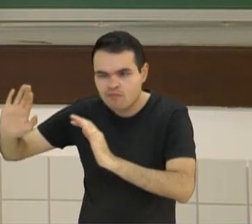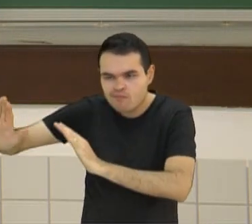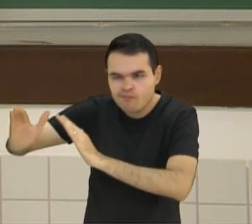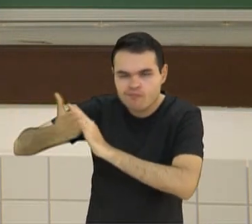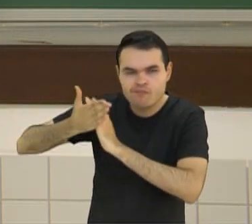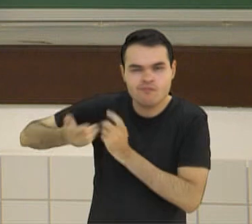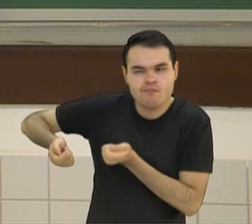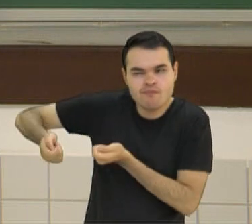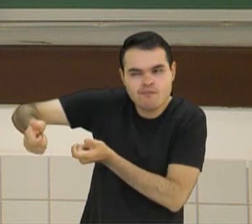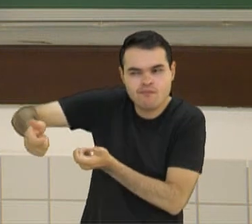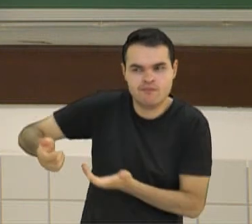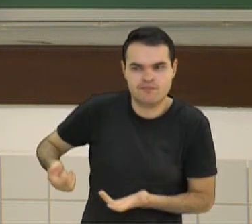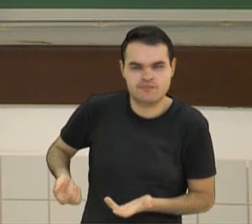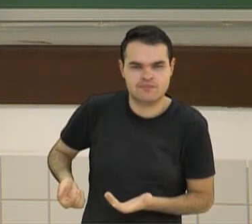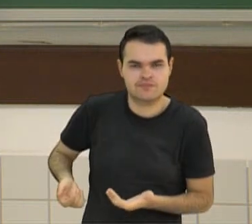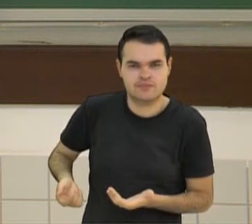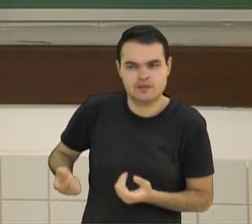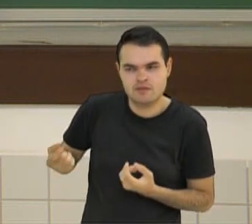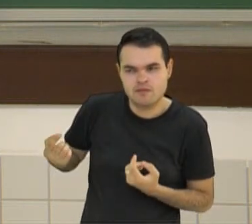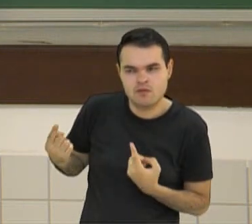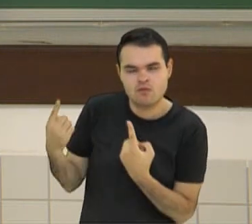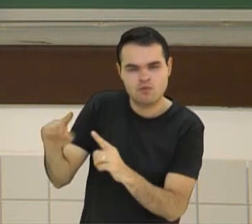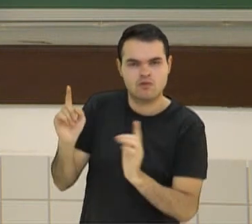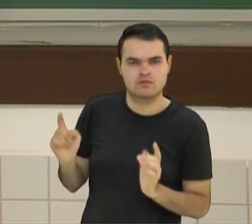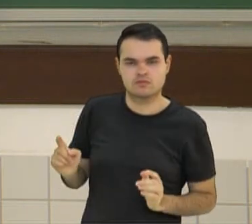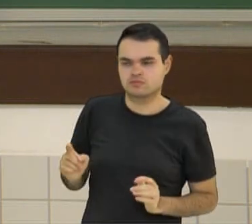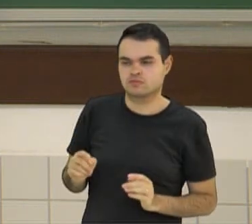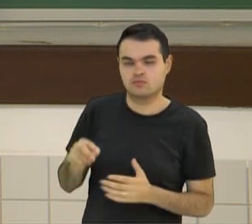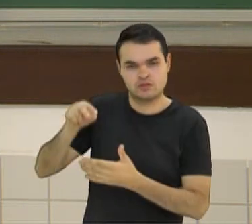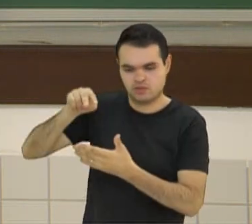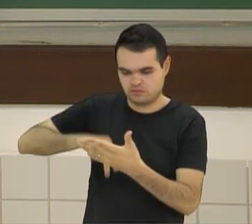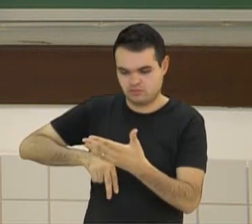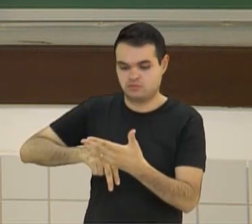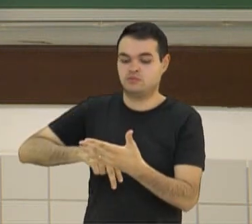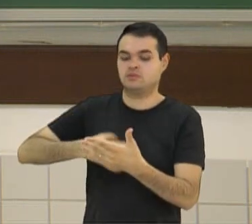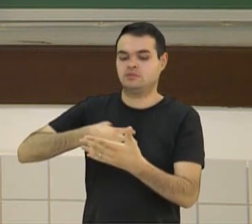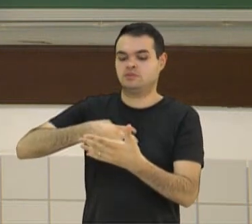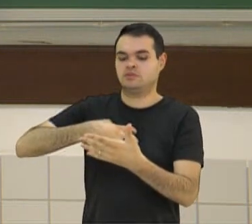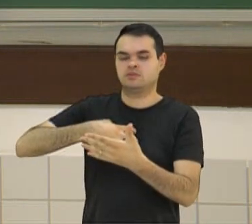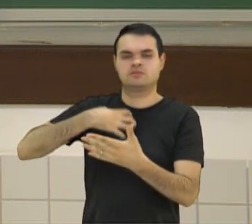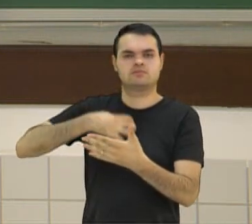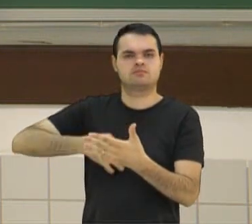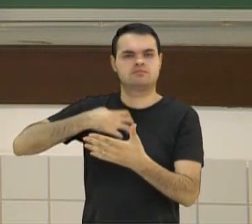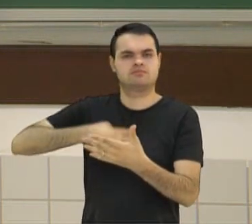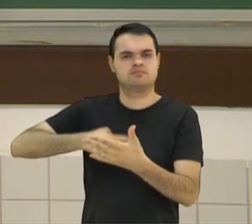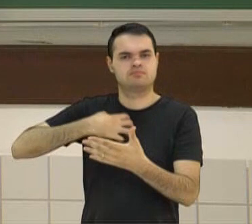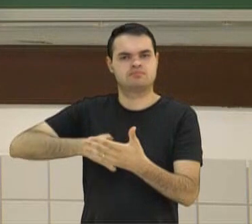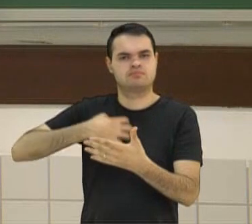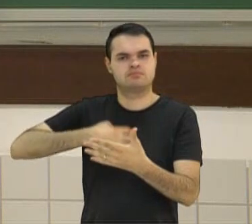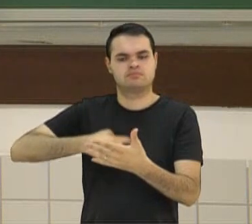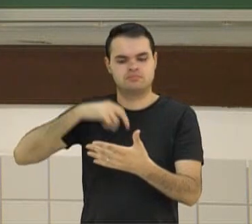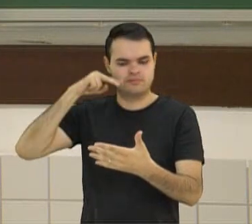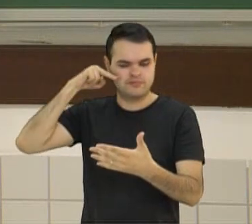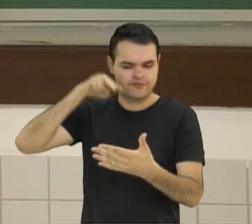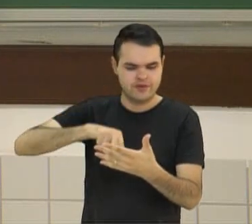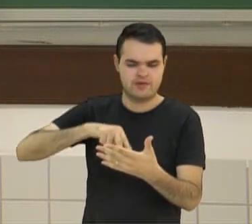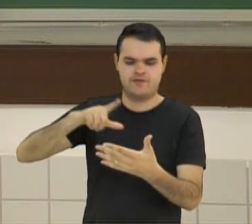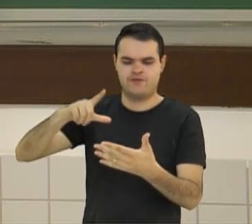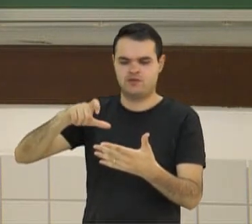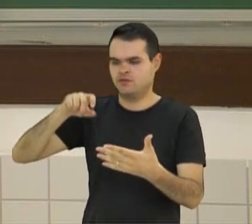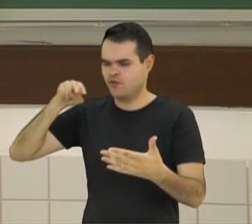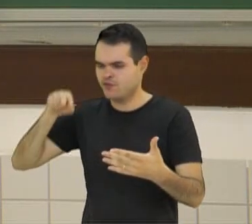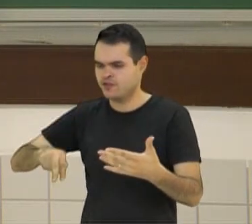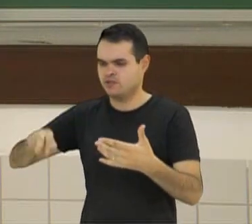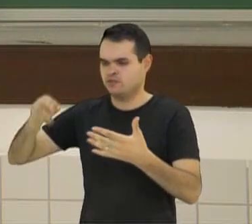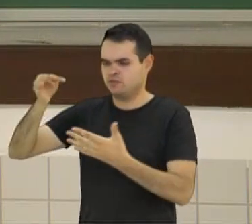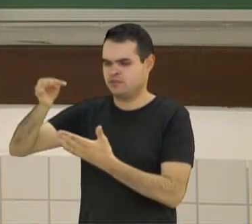O leitor, quando vê aquelas crianças, também fica comovido. O leitor, ao ver as crianças em situação de medicância e ver o título